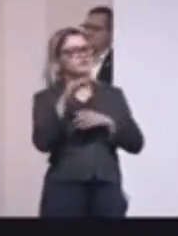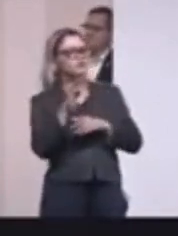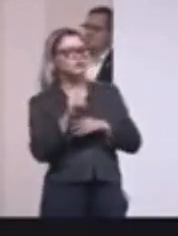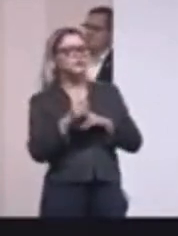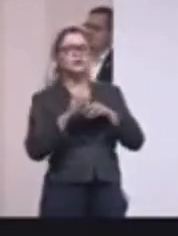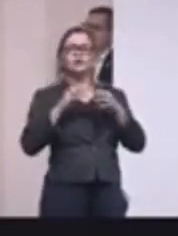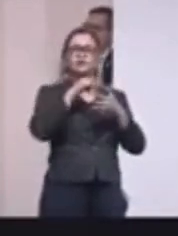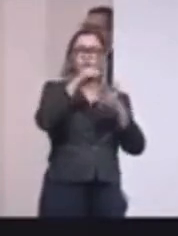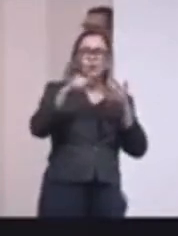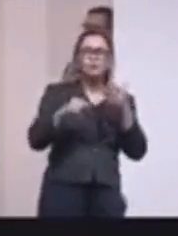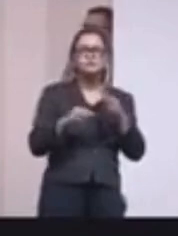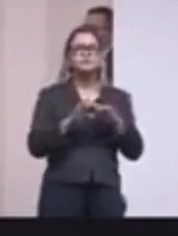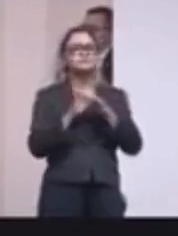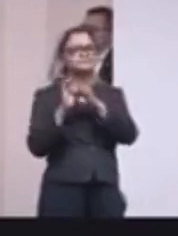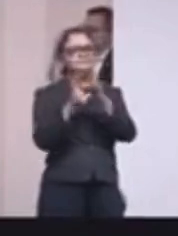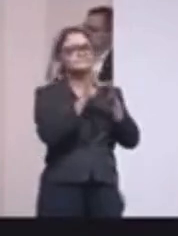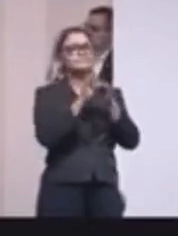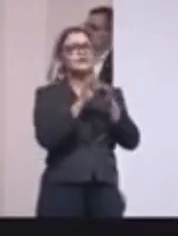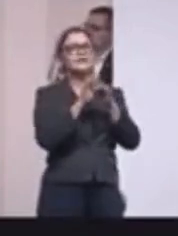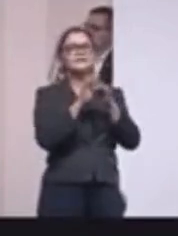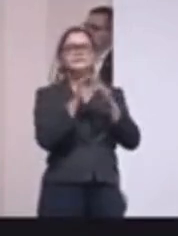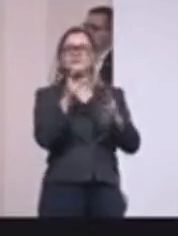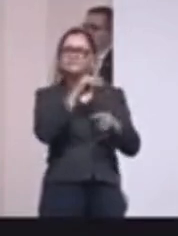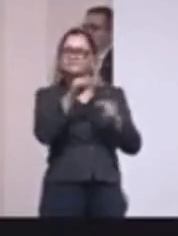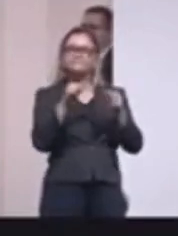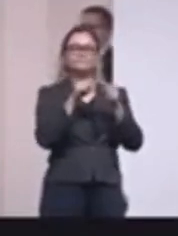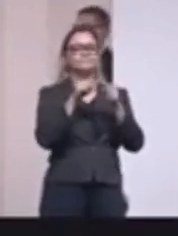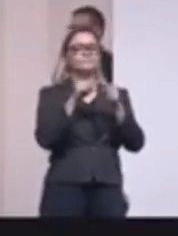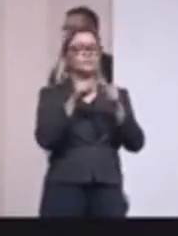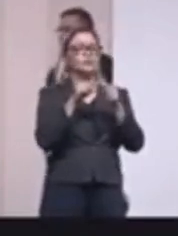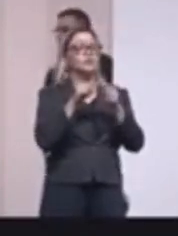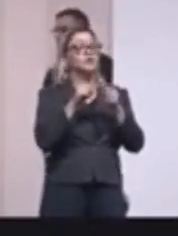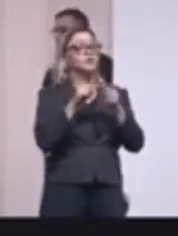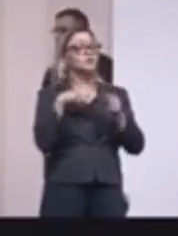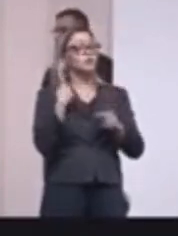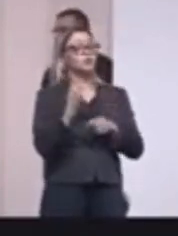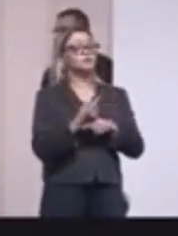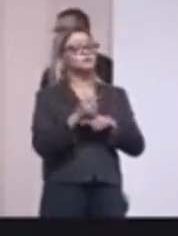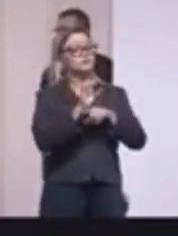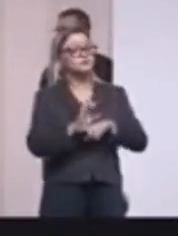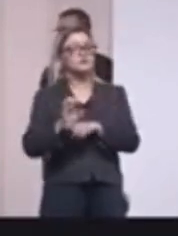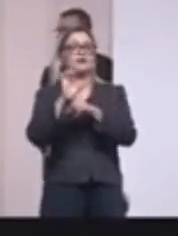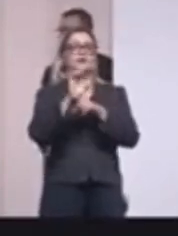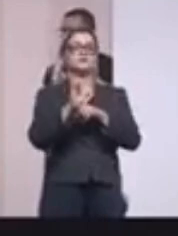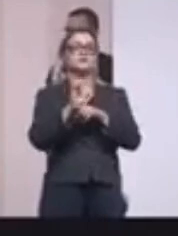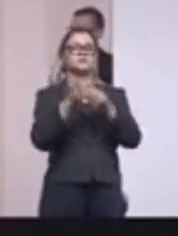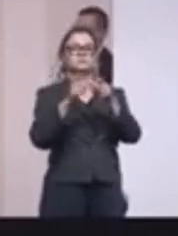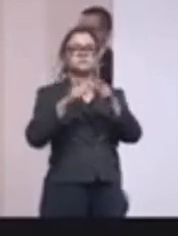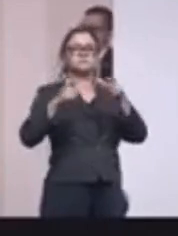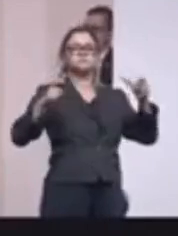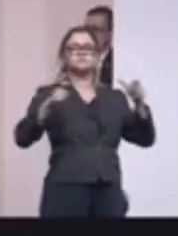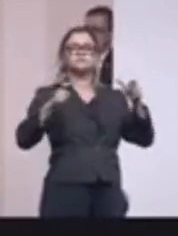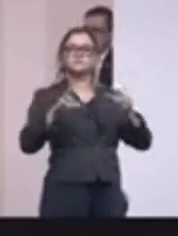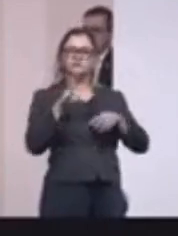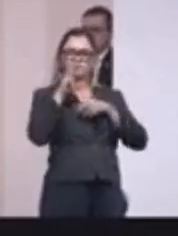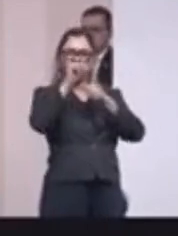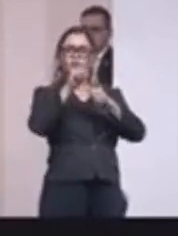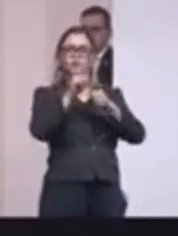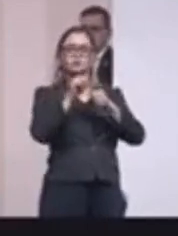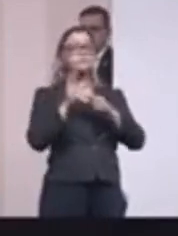E eu tenho certeza que essa é uma das razões que faz com que o nosso Estado seja grande, seja puxante,